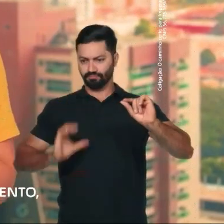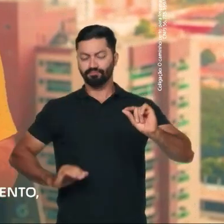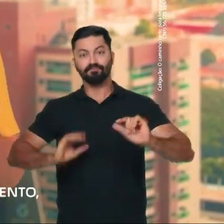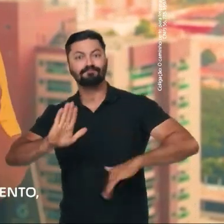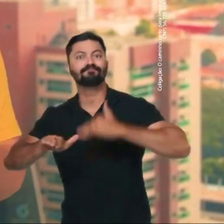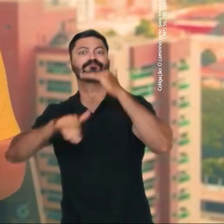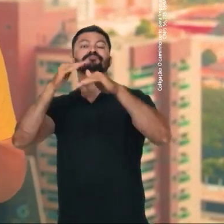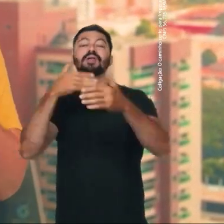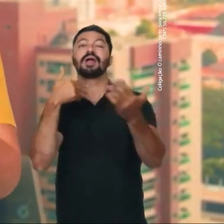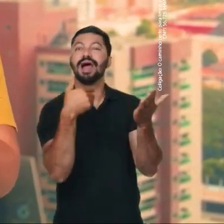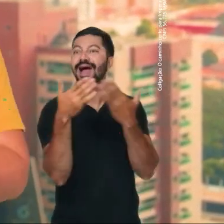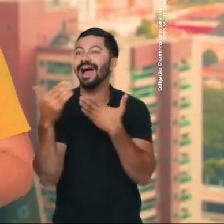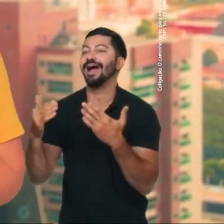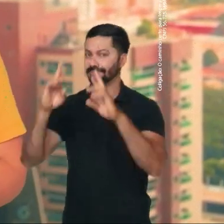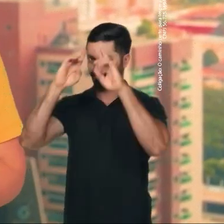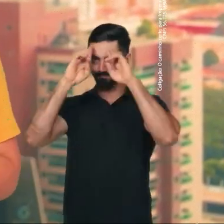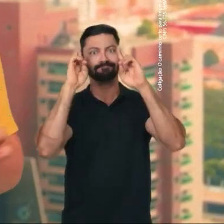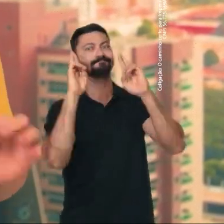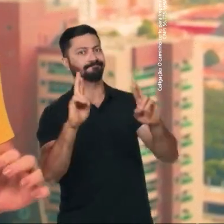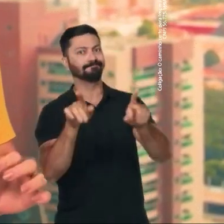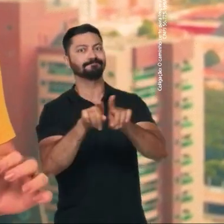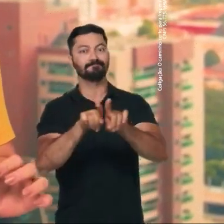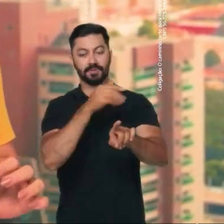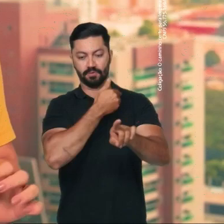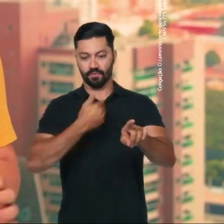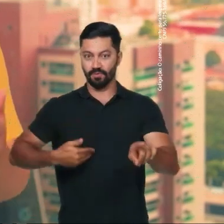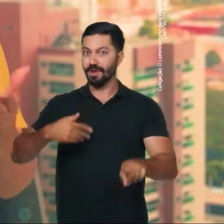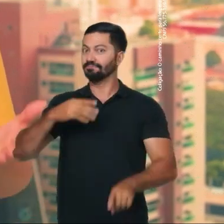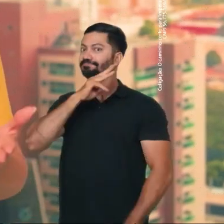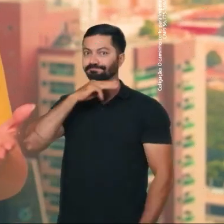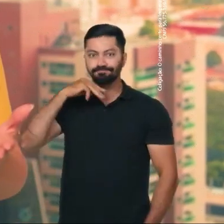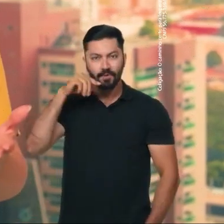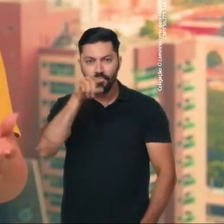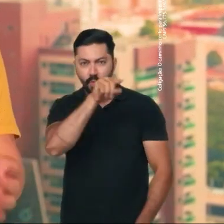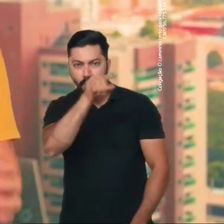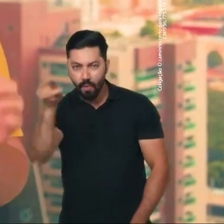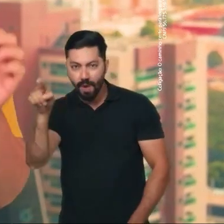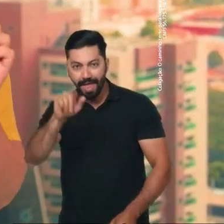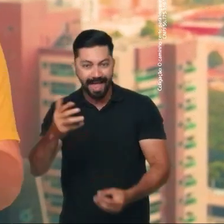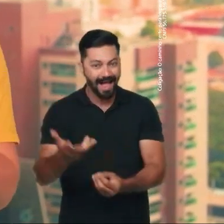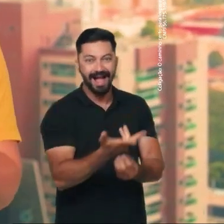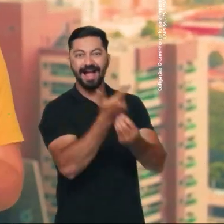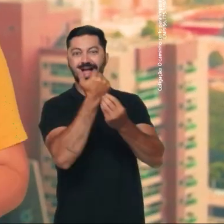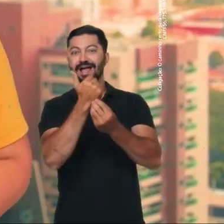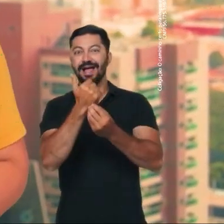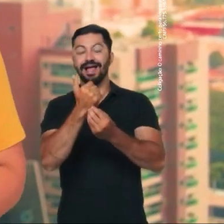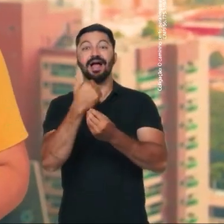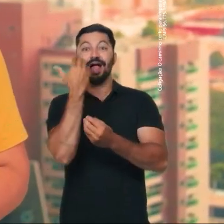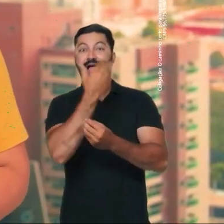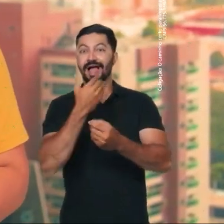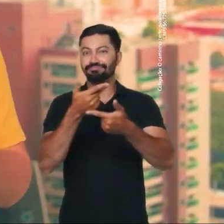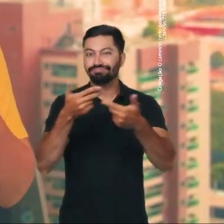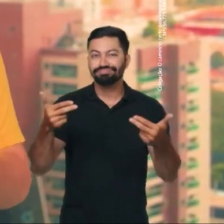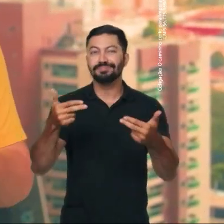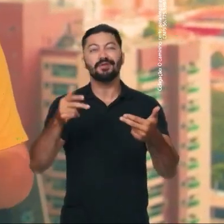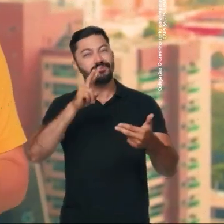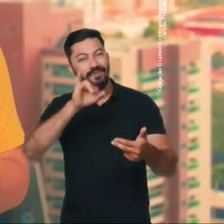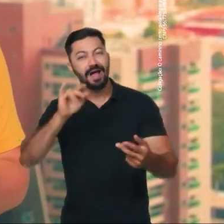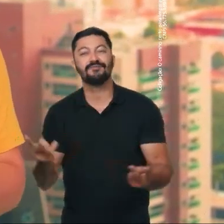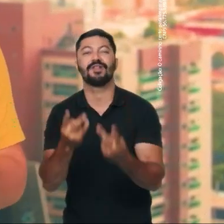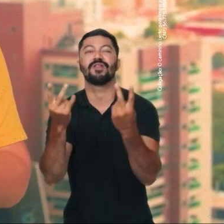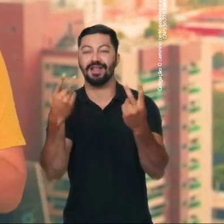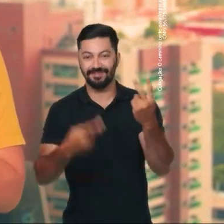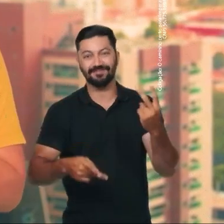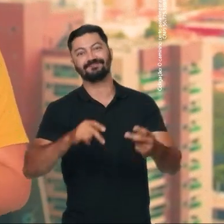crescimento, diálogo e respeito. No governo Mariana, você que é artista, será reconhecido e valorizado na nossa